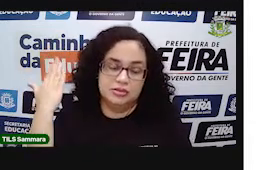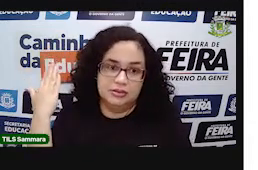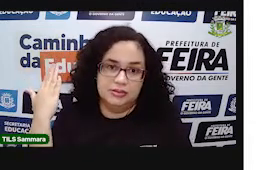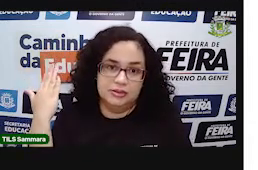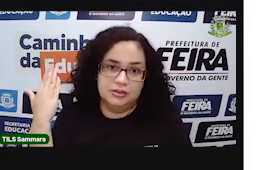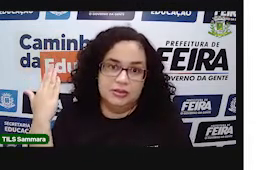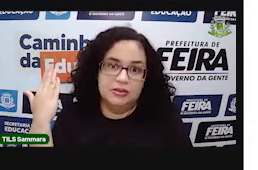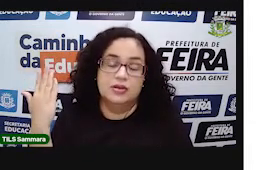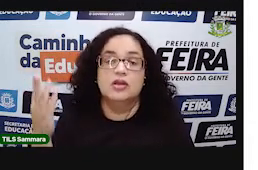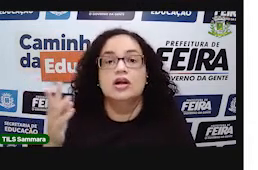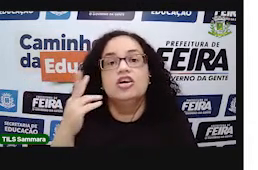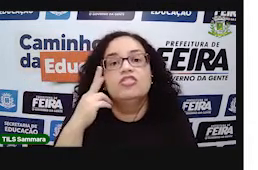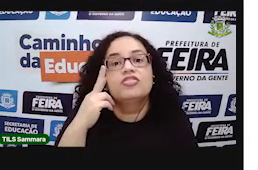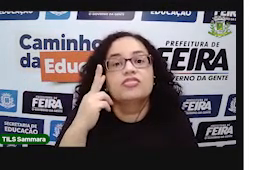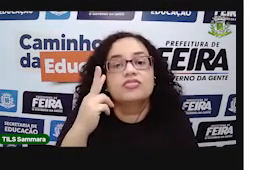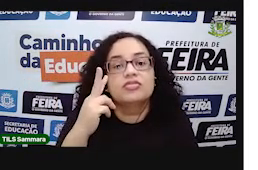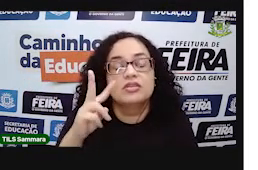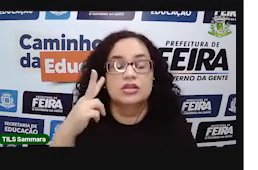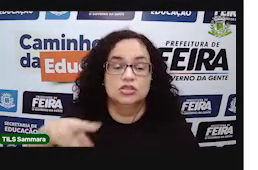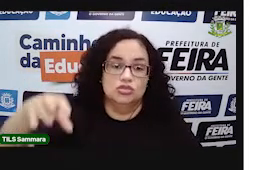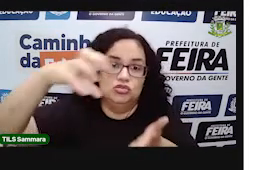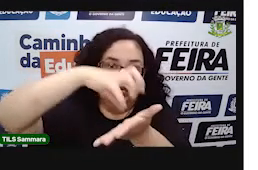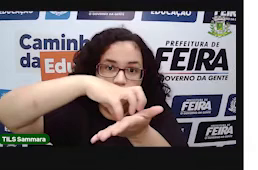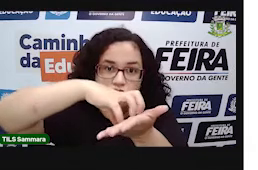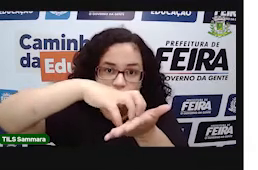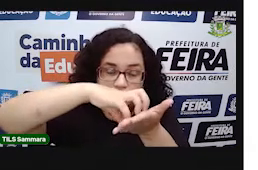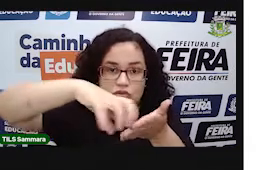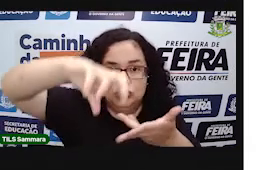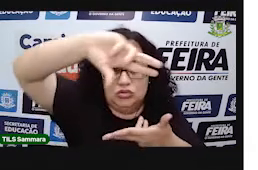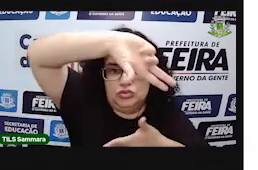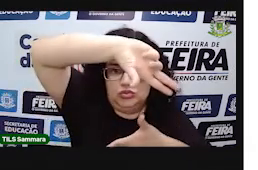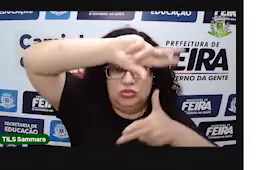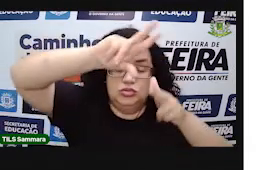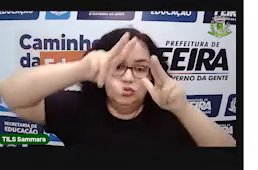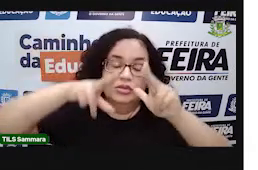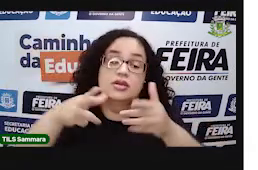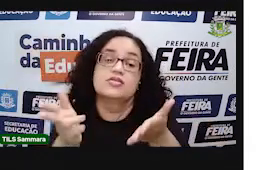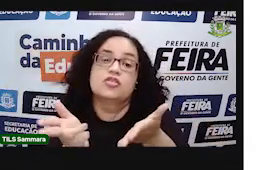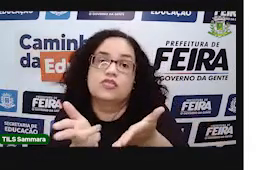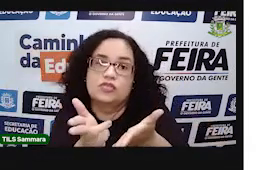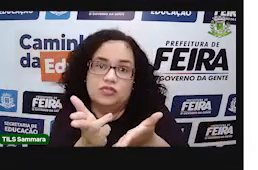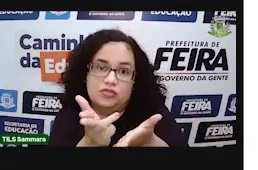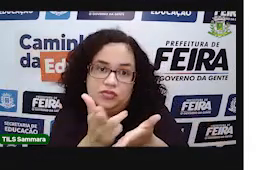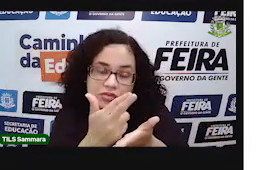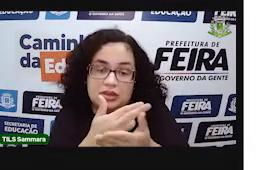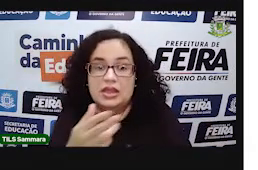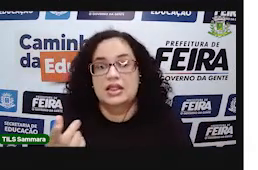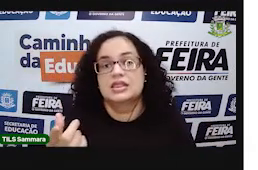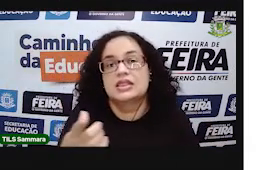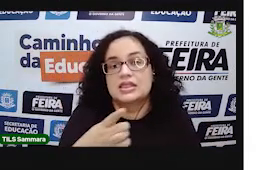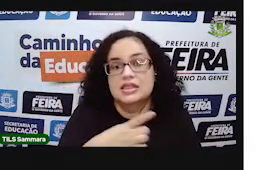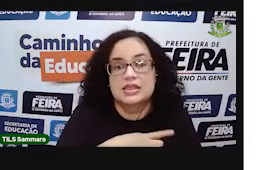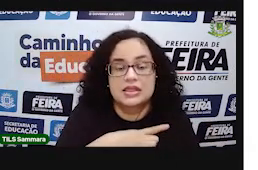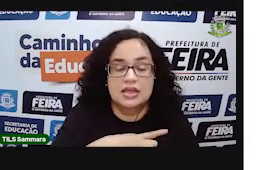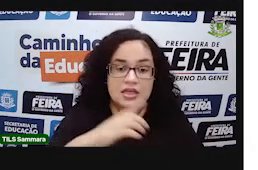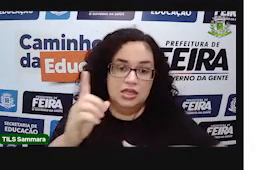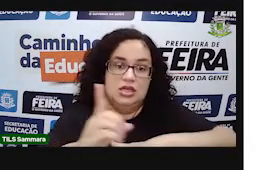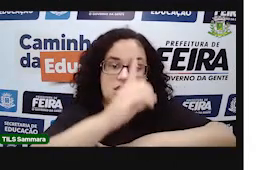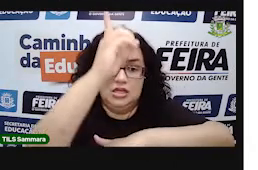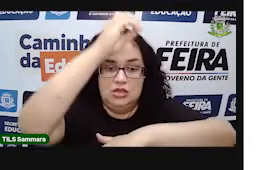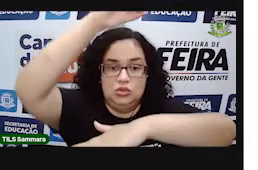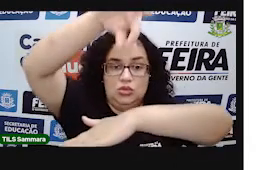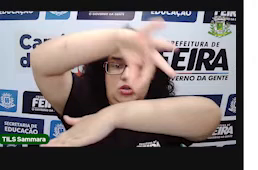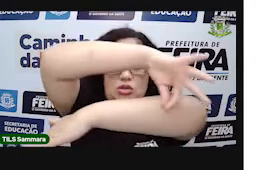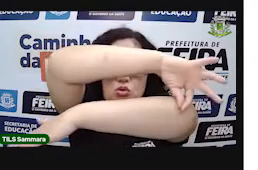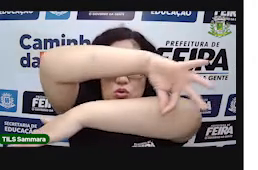anterior a essa e que lá nós vimos que um sólido geométrico é uma figura geométrica